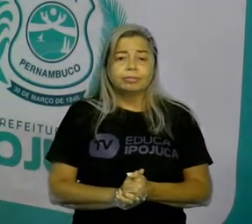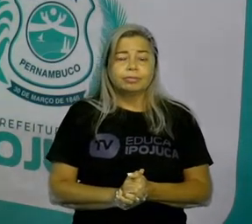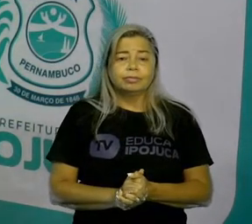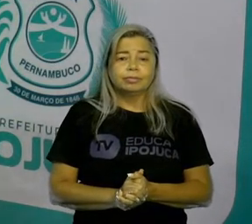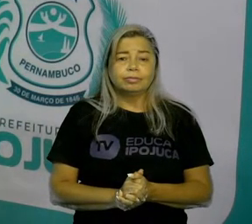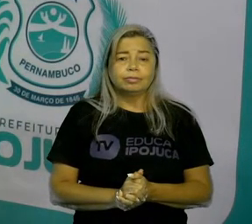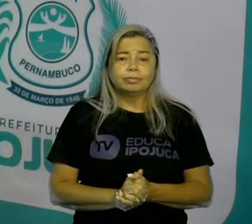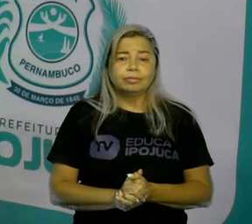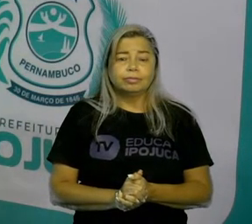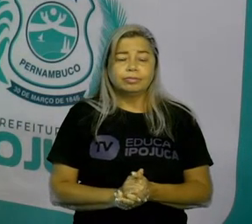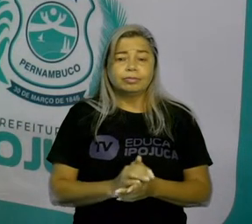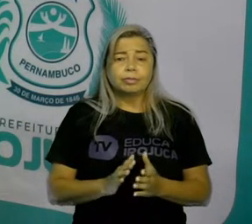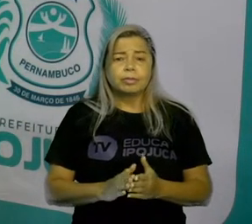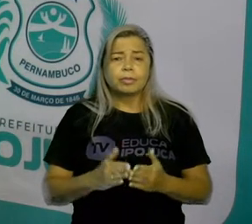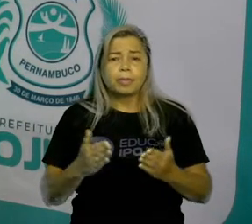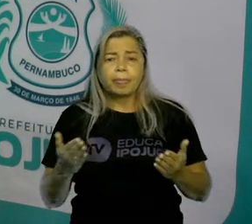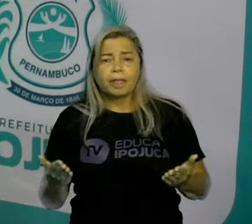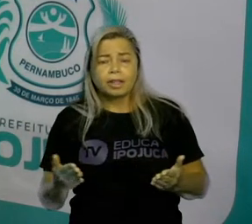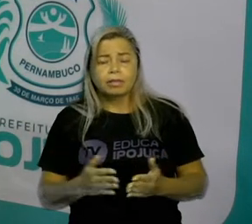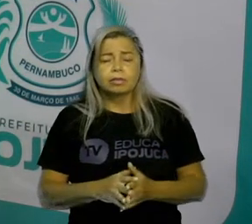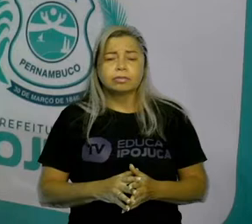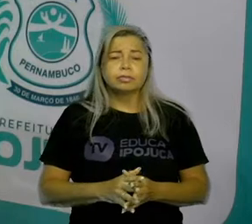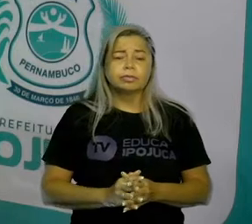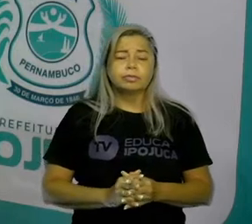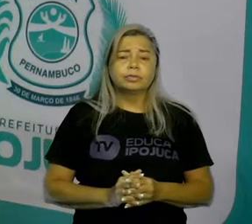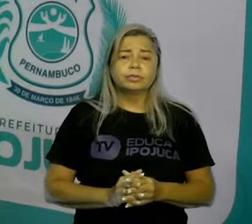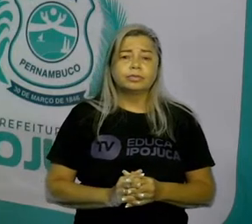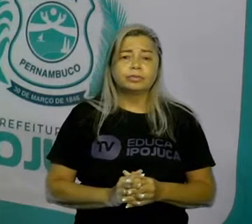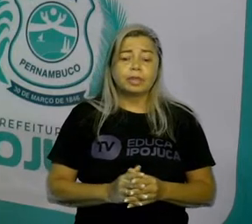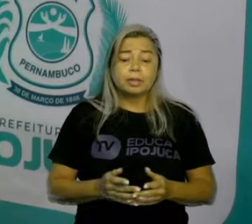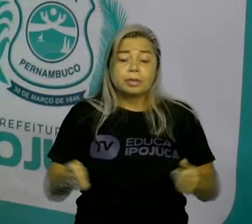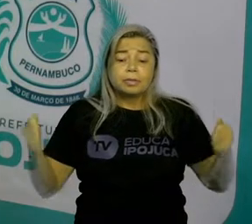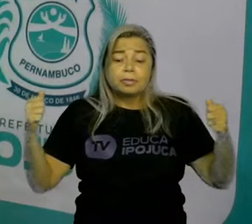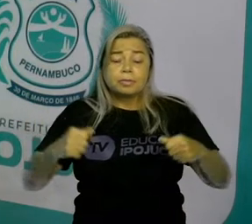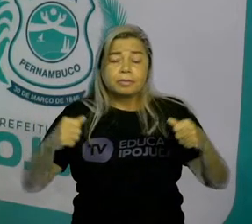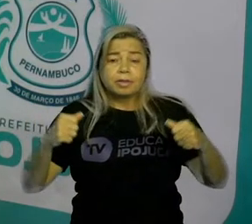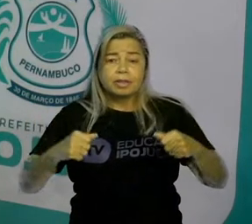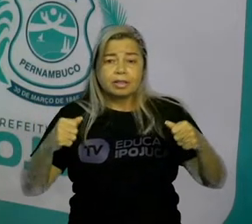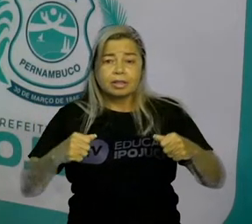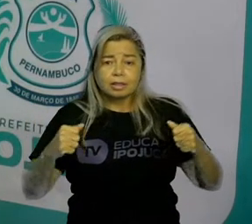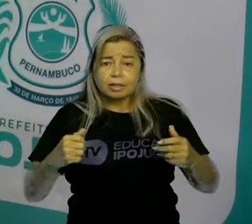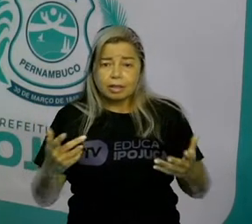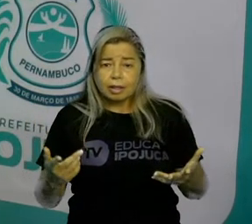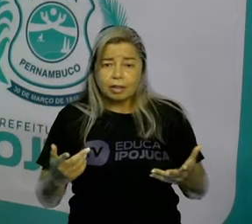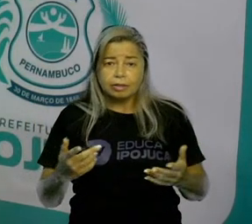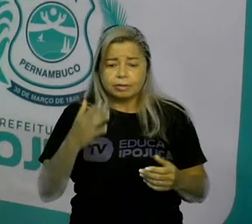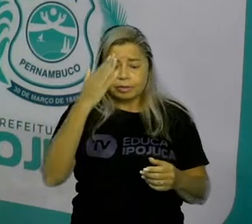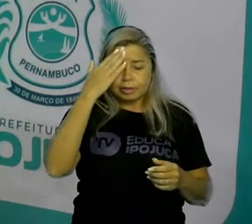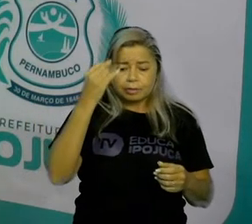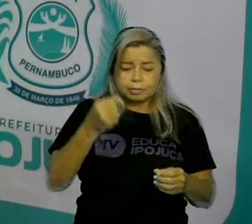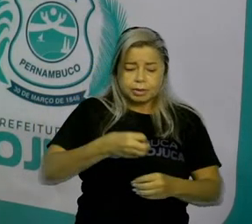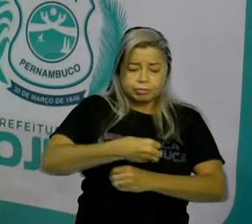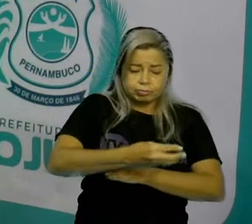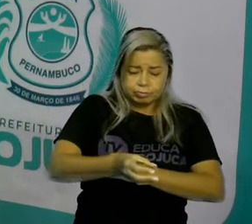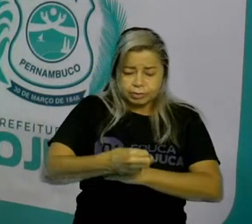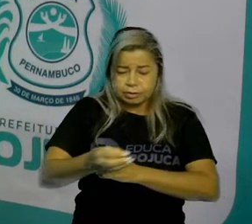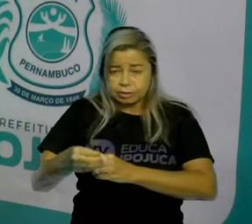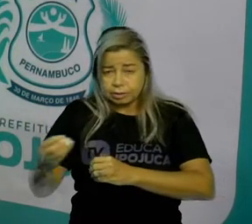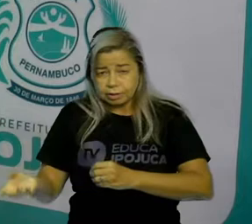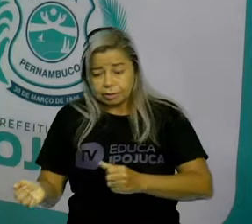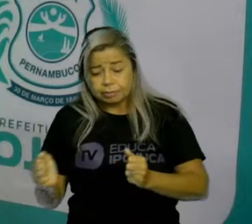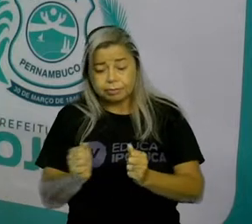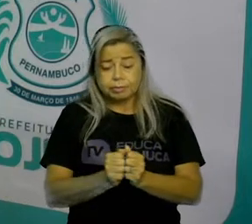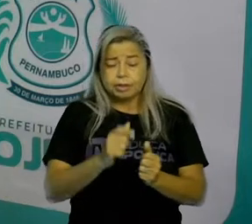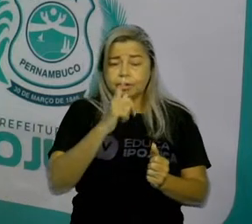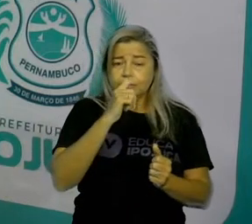Eles sentiram a necessidade, por exemplo, eles viram que eles precisavam plantar e que eram perto dos rios.